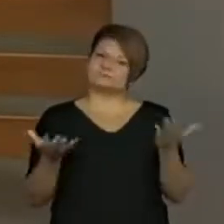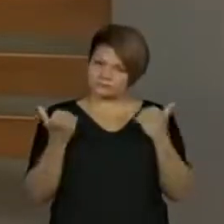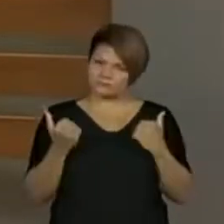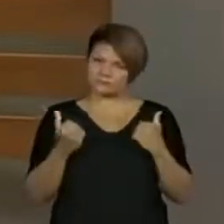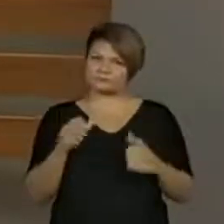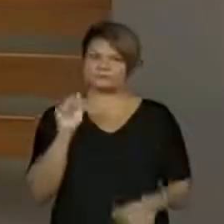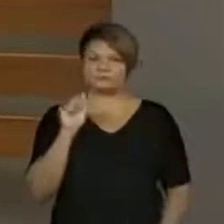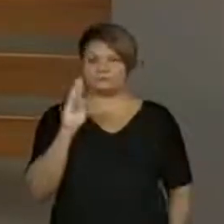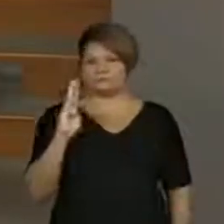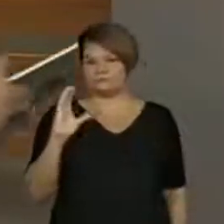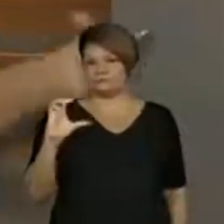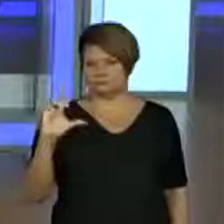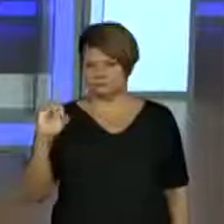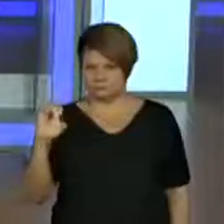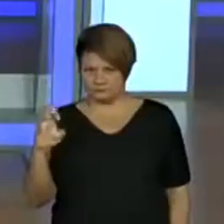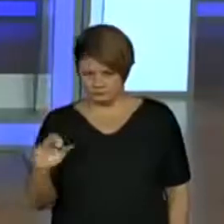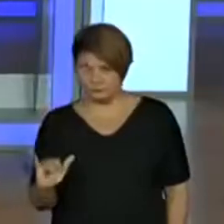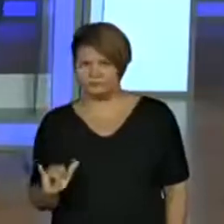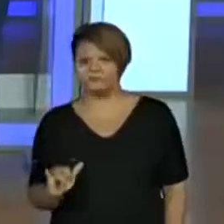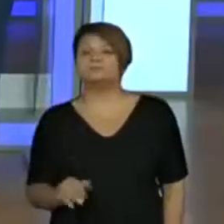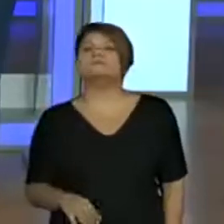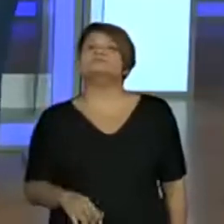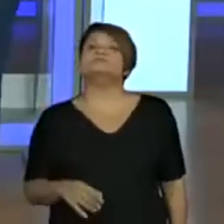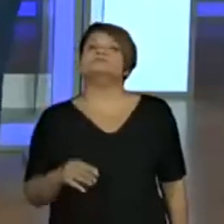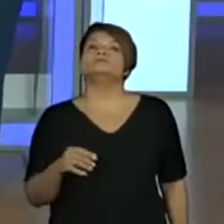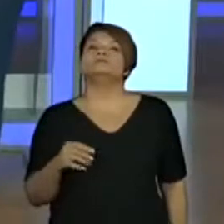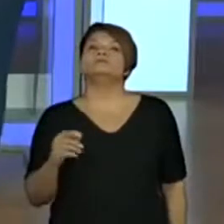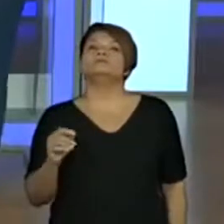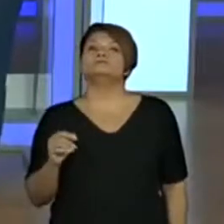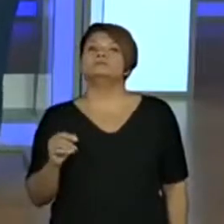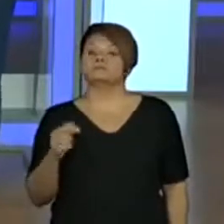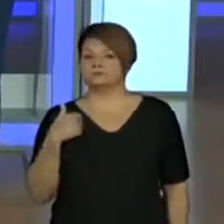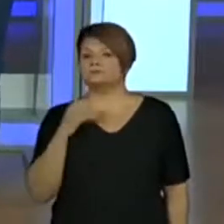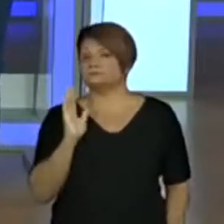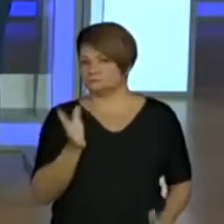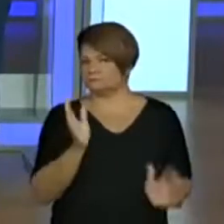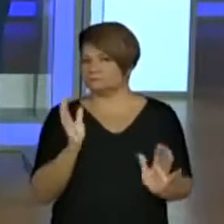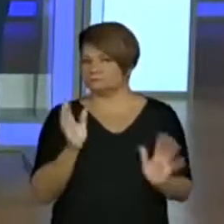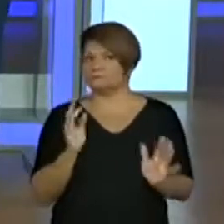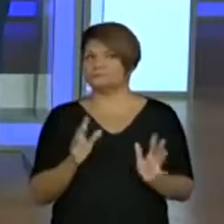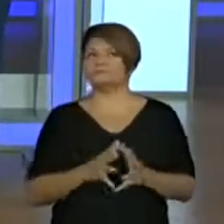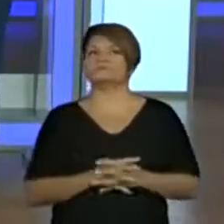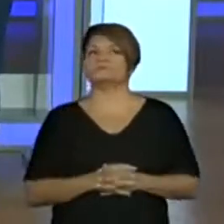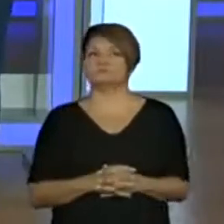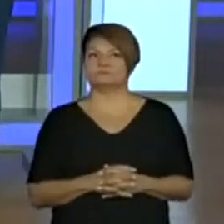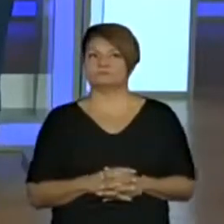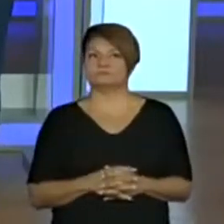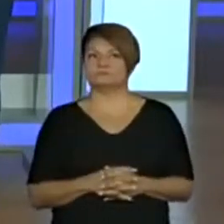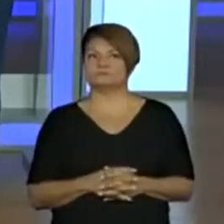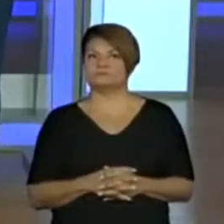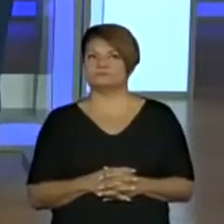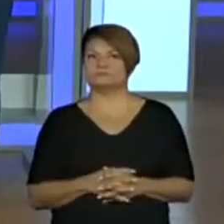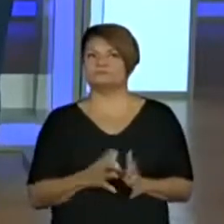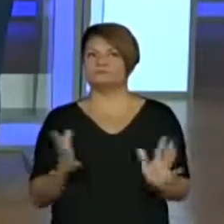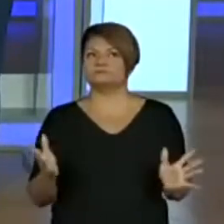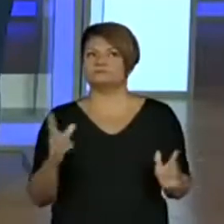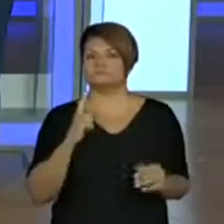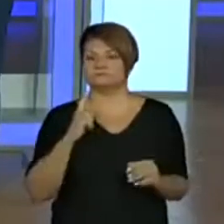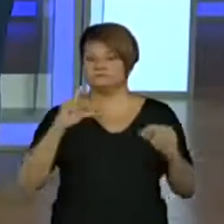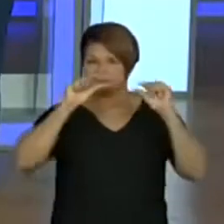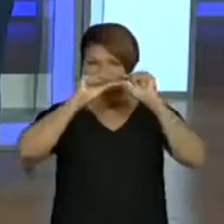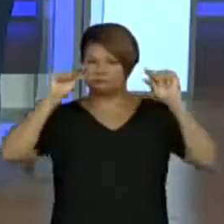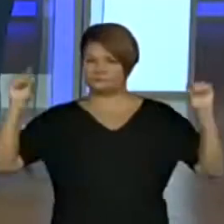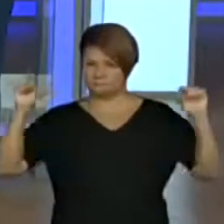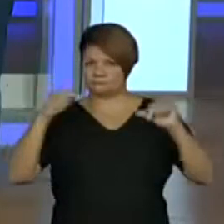alfabeto? Olha só. Já vou deixar separada aqui a cor da minha caneta. O alfabeto está aqui